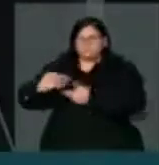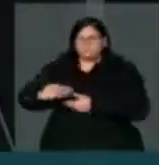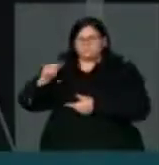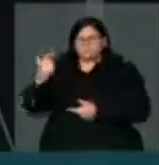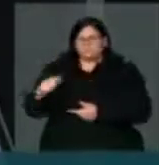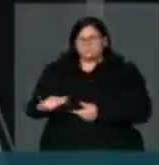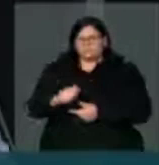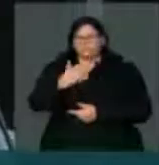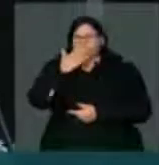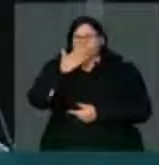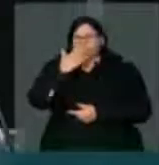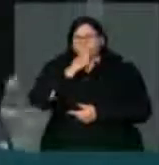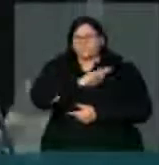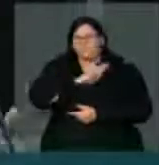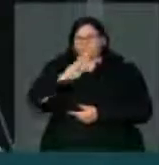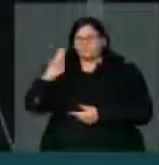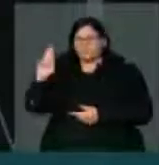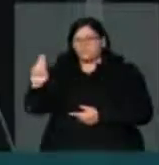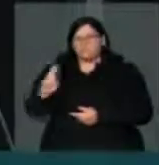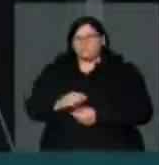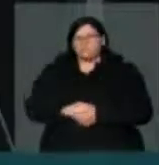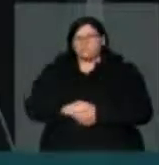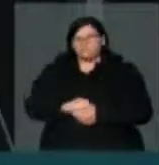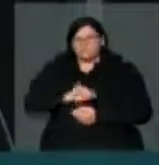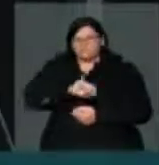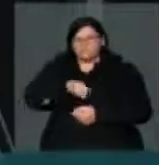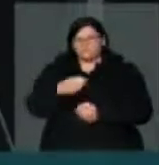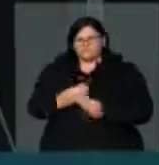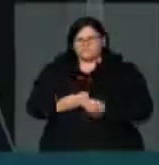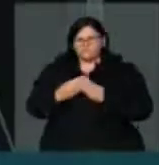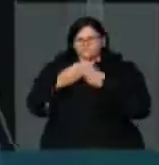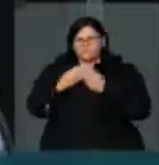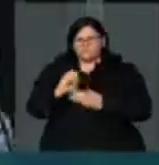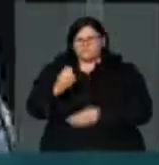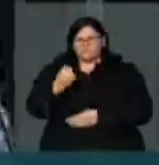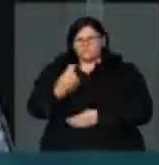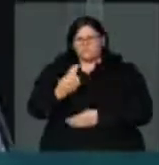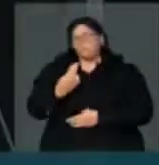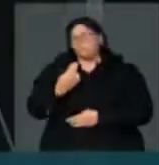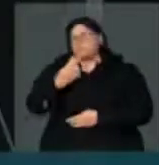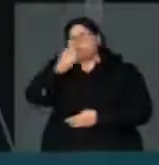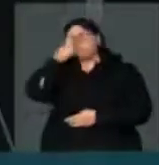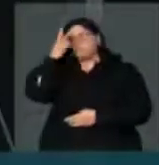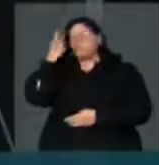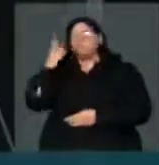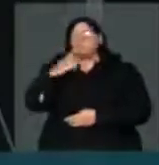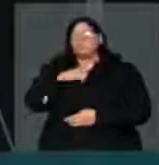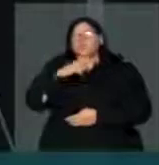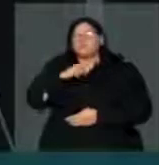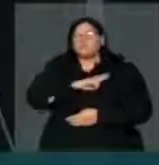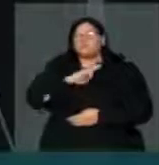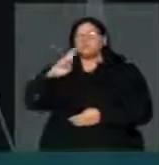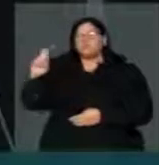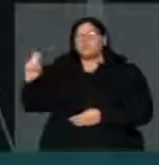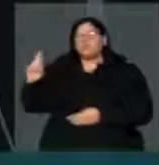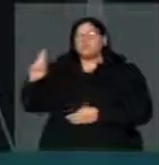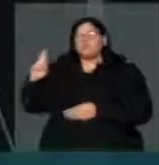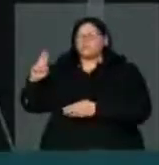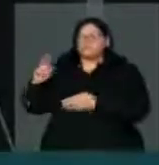africana e quem é ateu, porque o Brasil tem que respeitar o direito de crença e de não crença para todos,